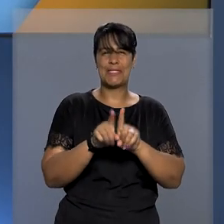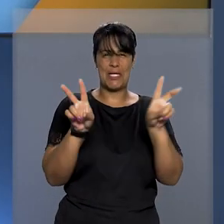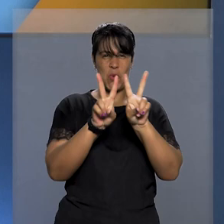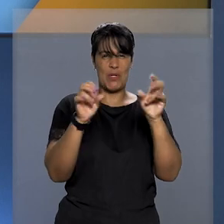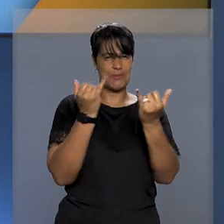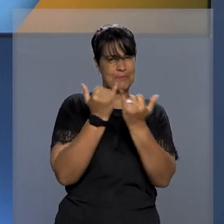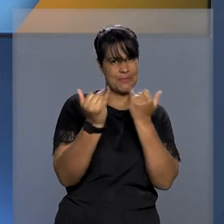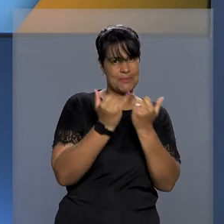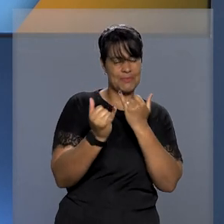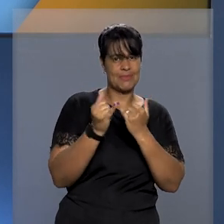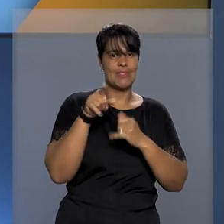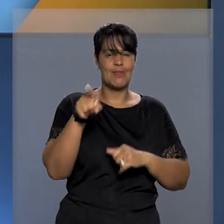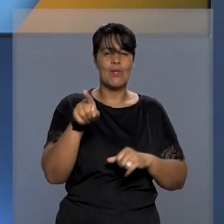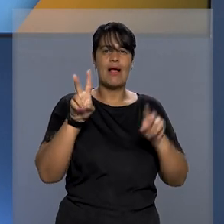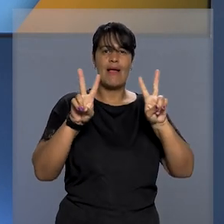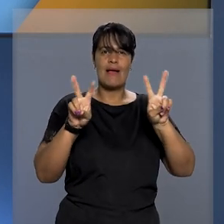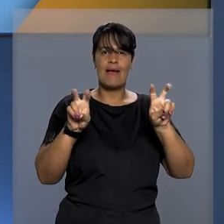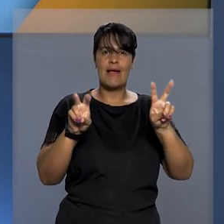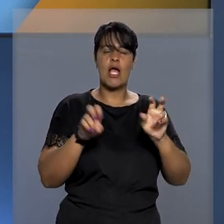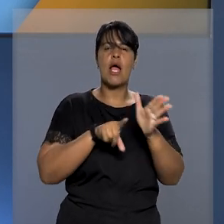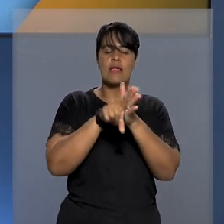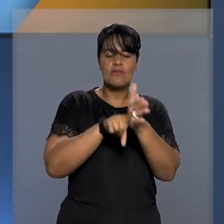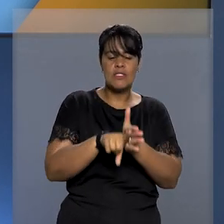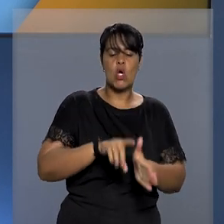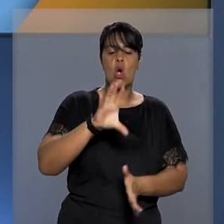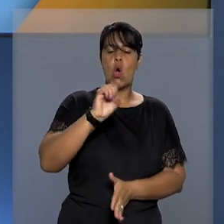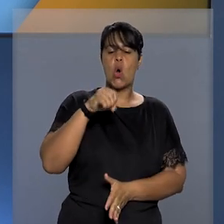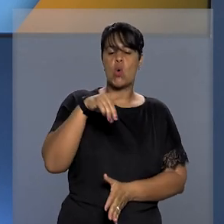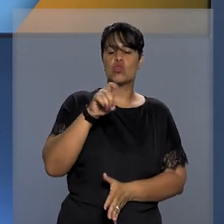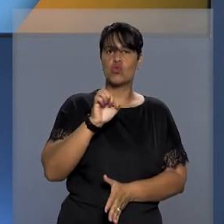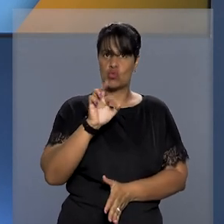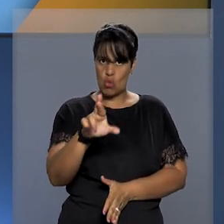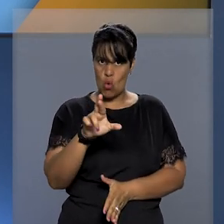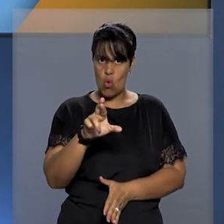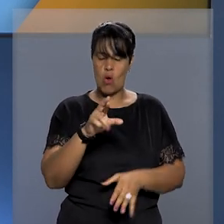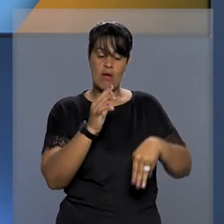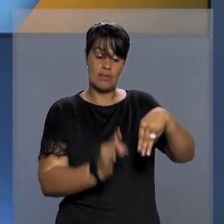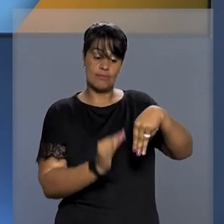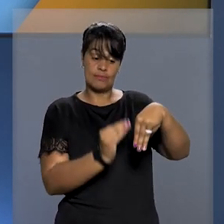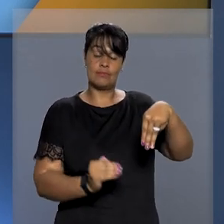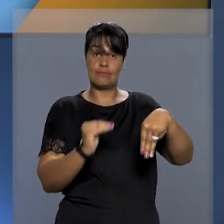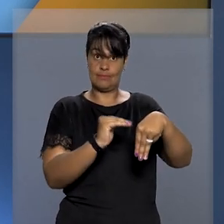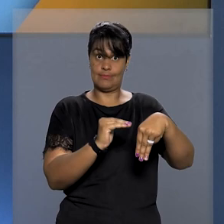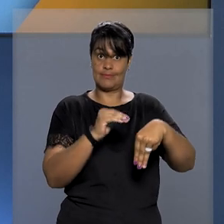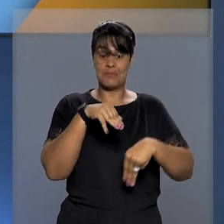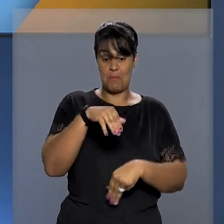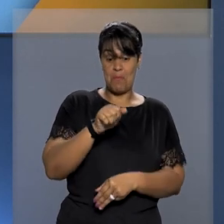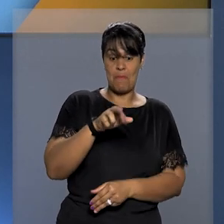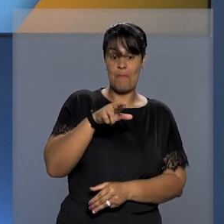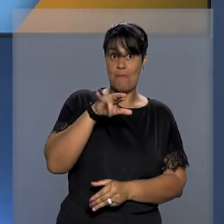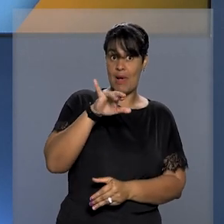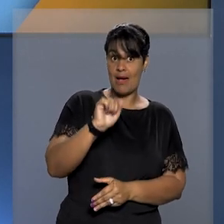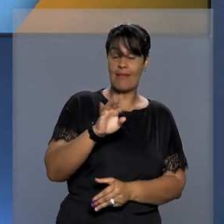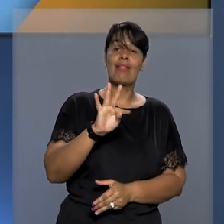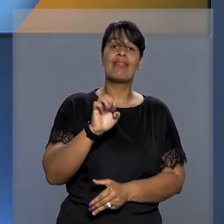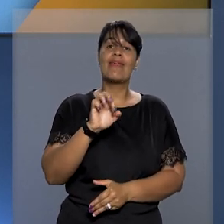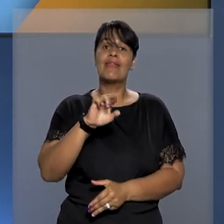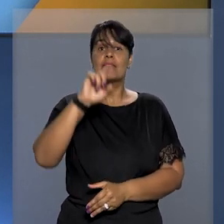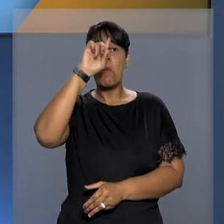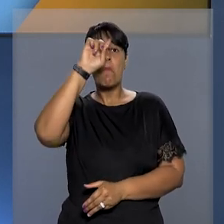semelhante ao processo envolvendo a Operação Condor, a ministra-presidente Maria Tereza de Assis Moura